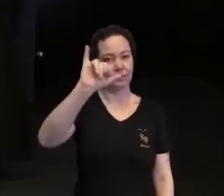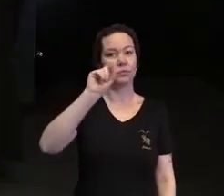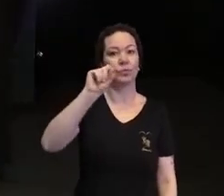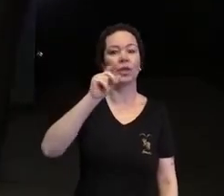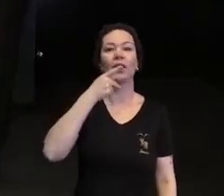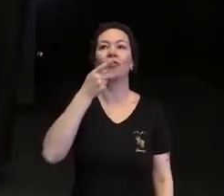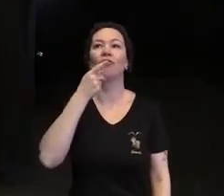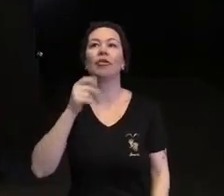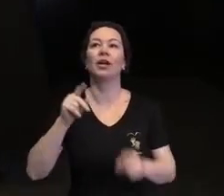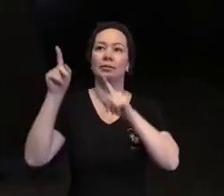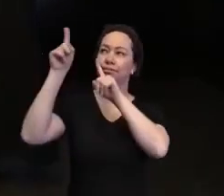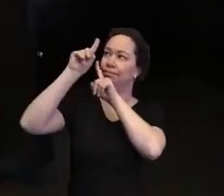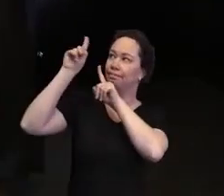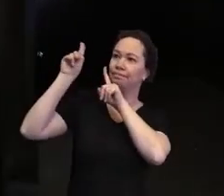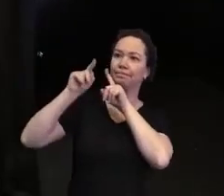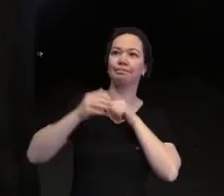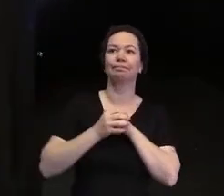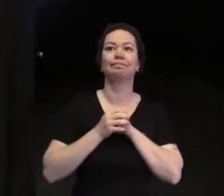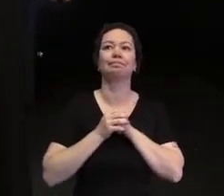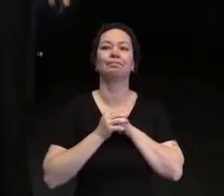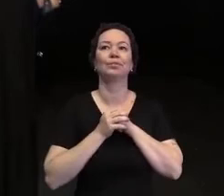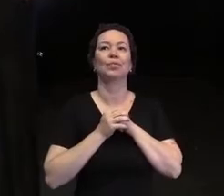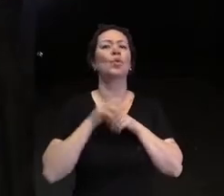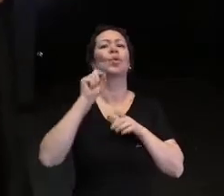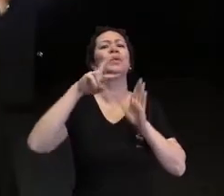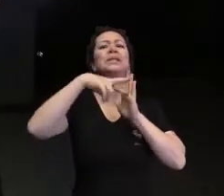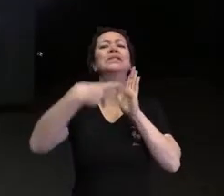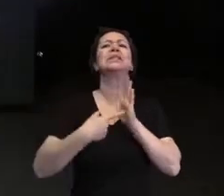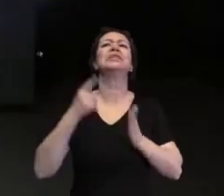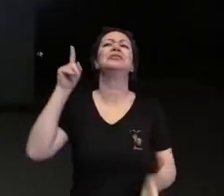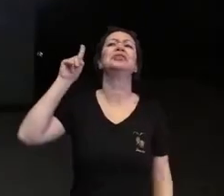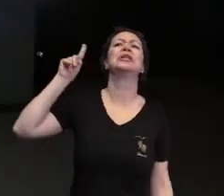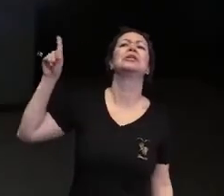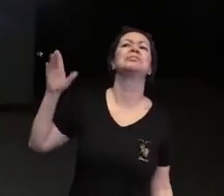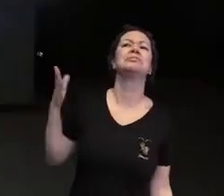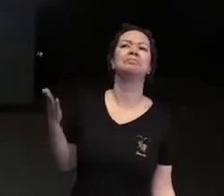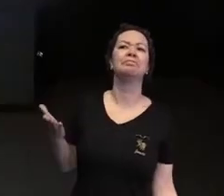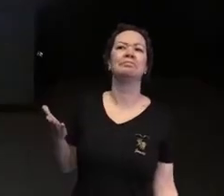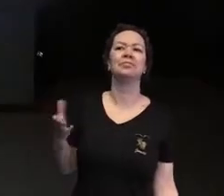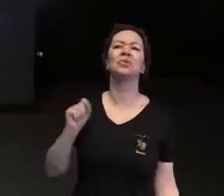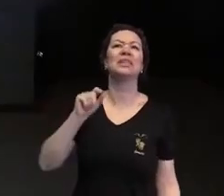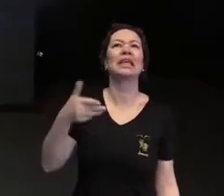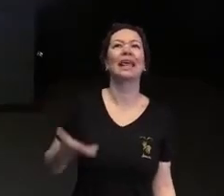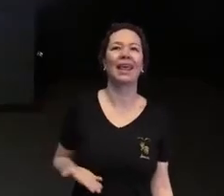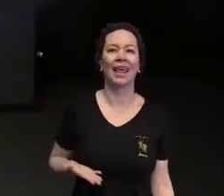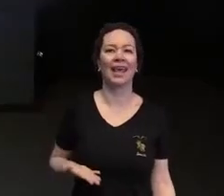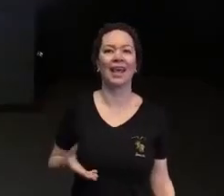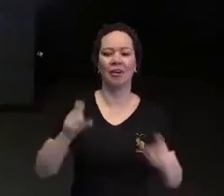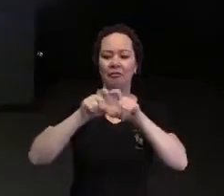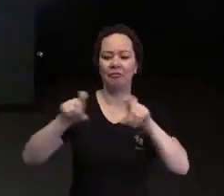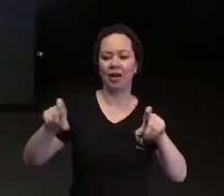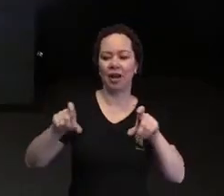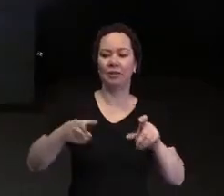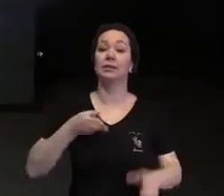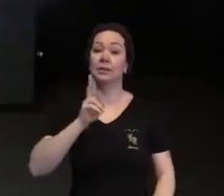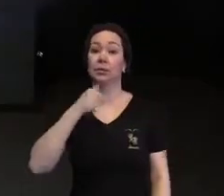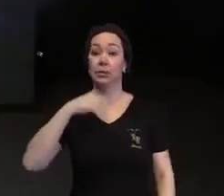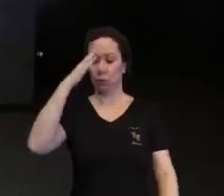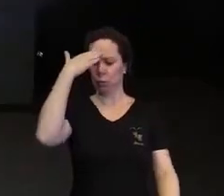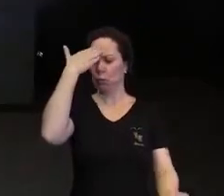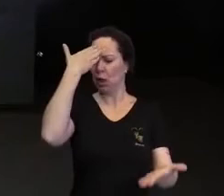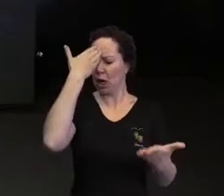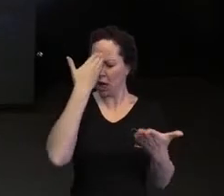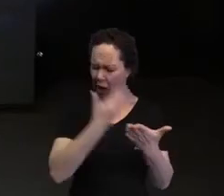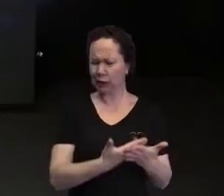profecia autorrealizável. O que significa profecia autorrealizável? Todas as vezes que eu acredito muito em alguma